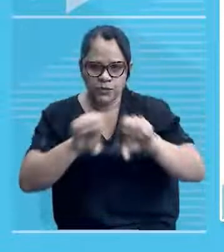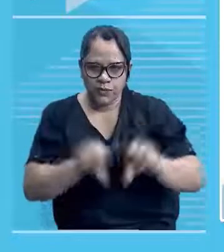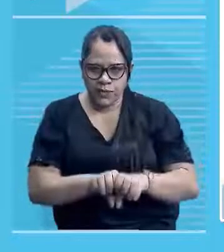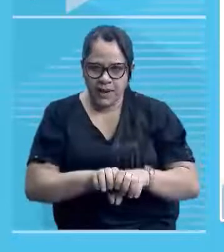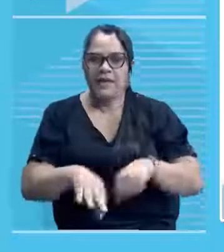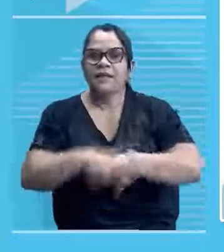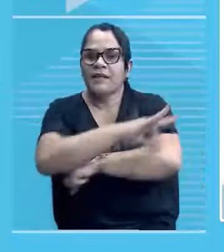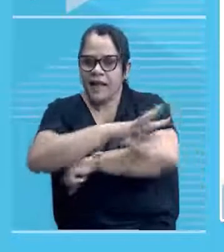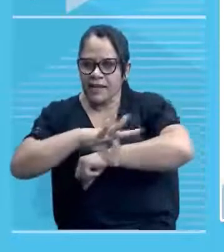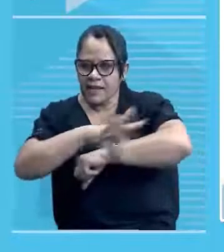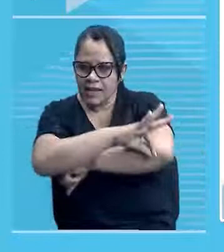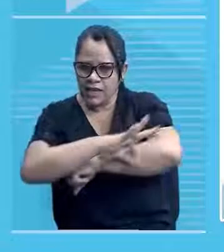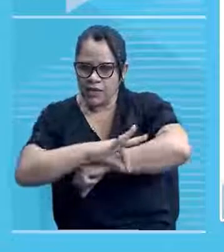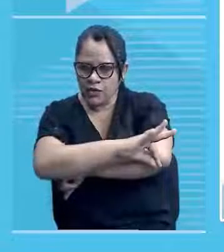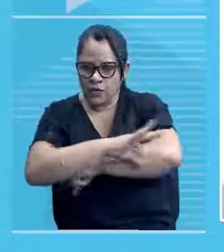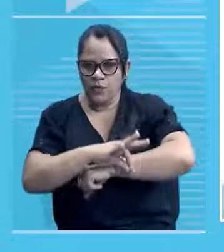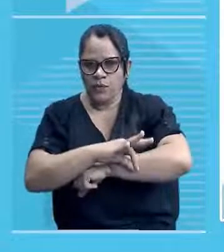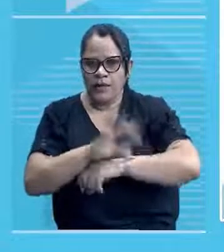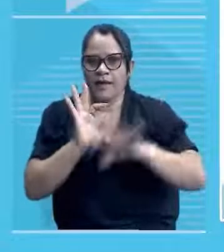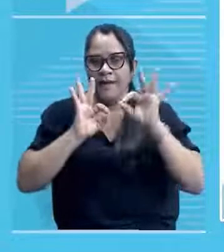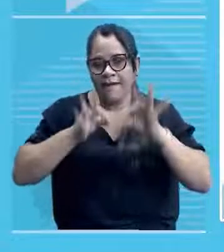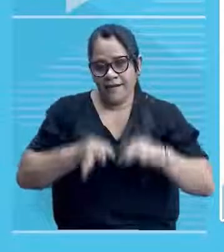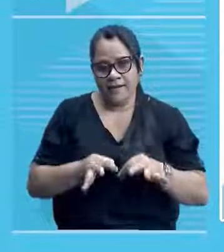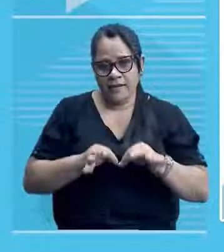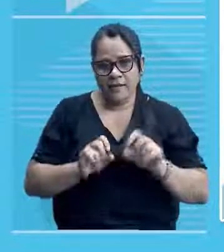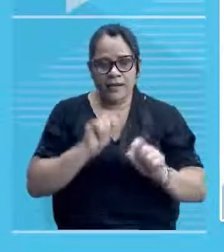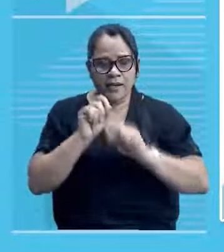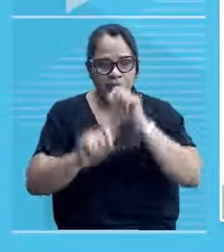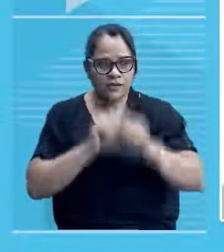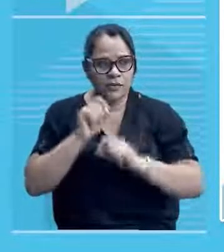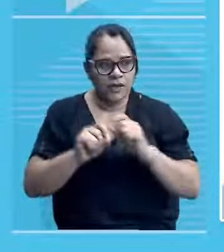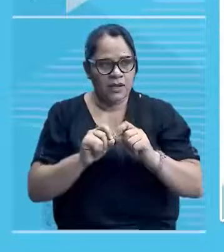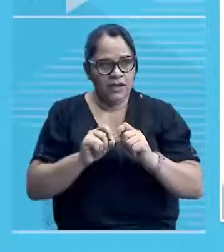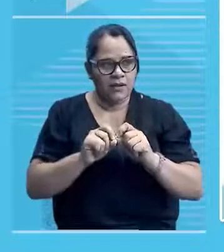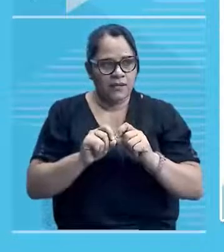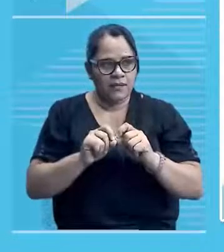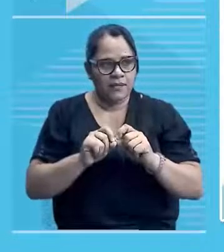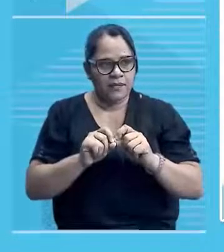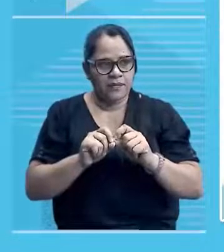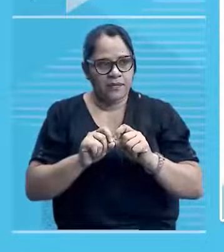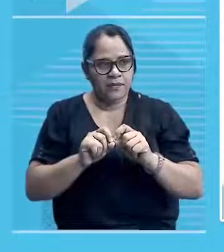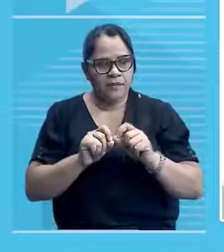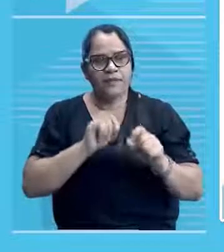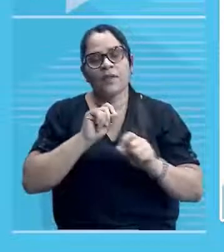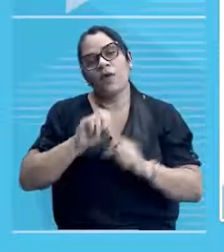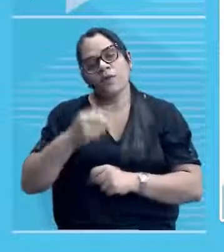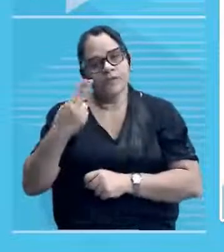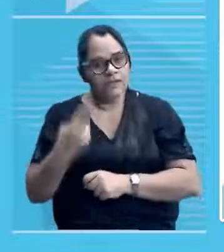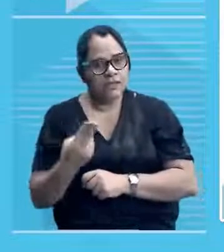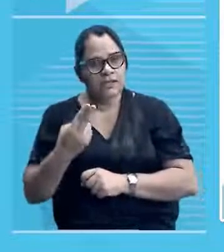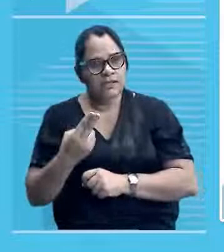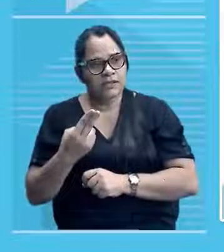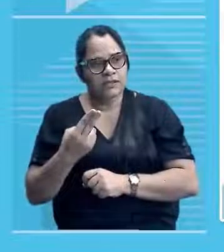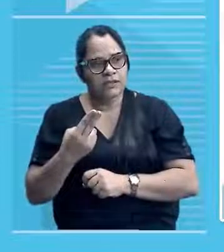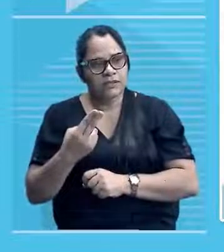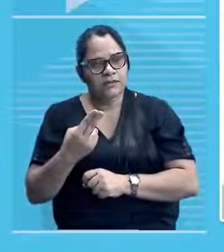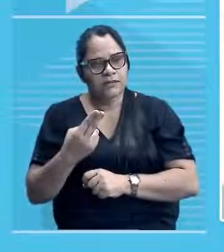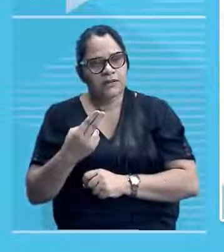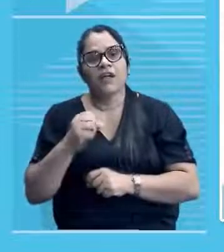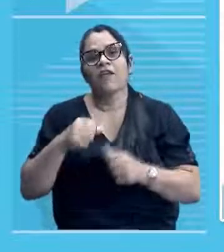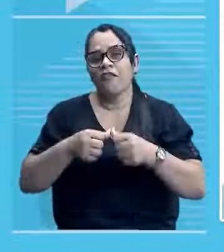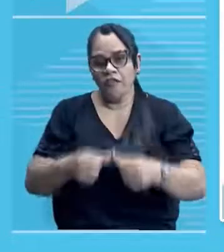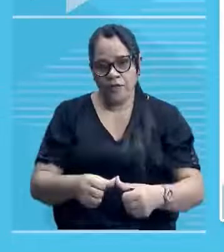verificar, é exatamente, né? Em decorrência, né? Ou seja, foi construído,